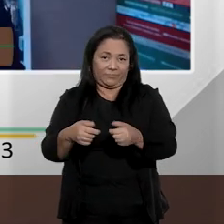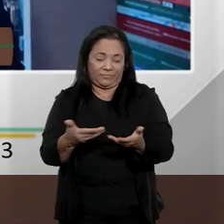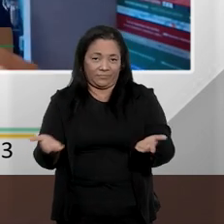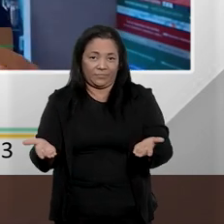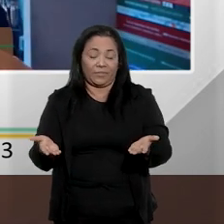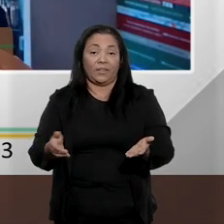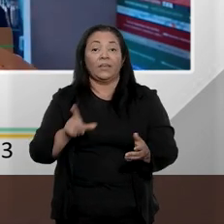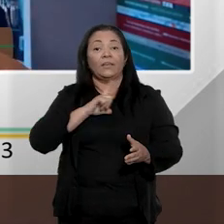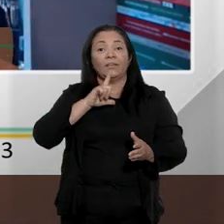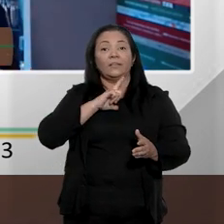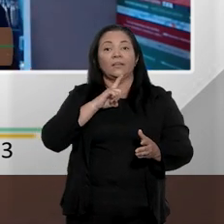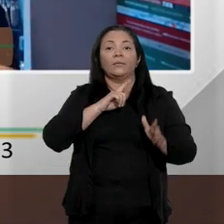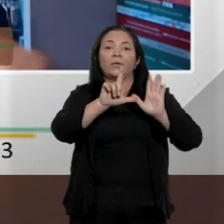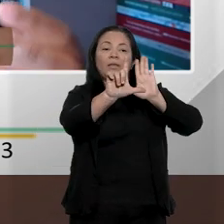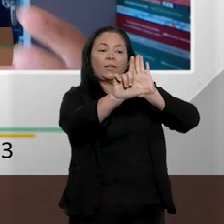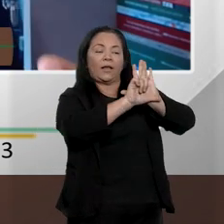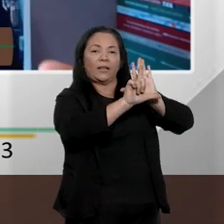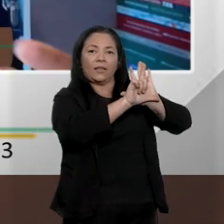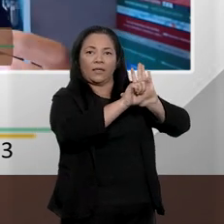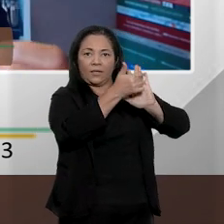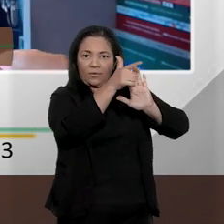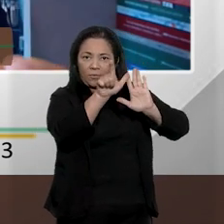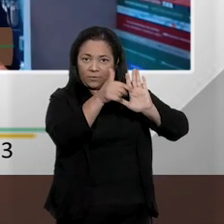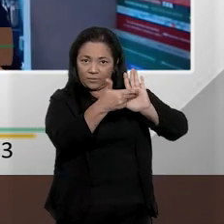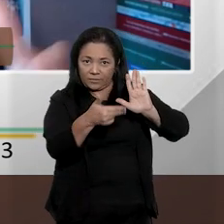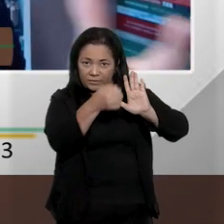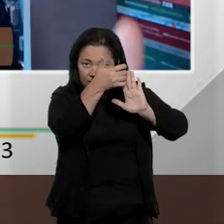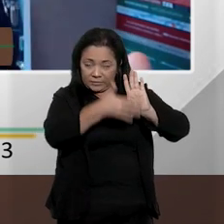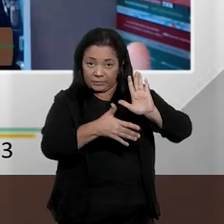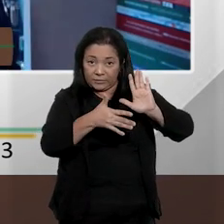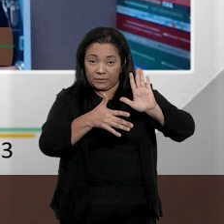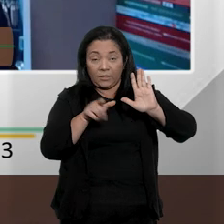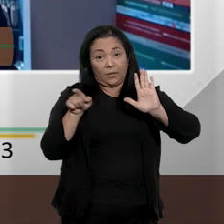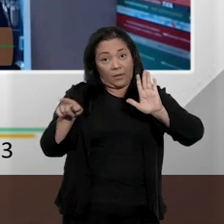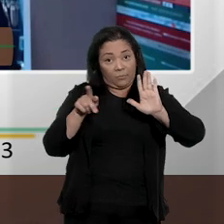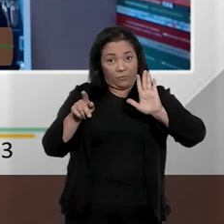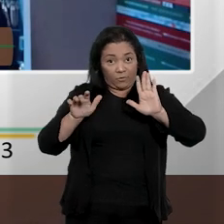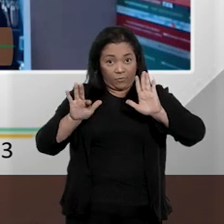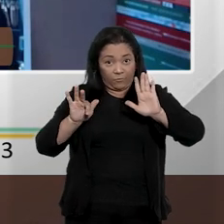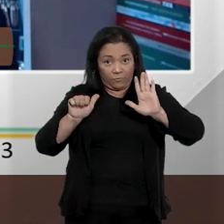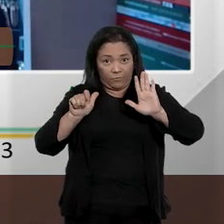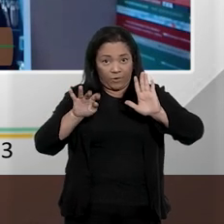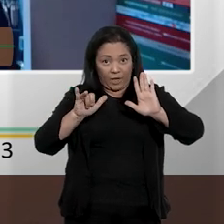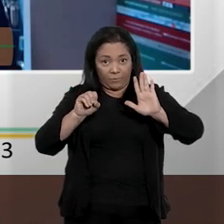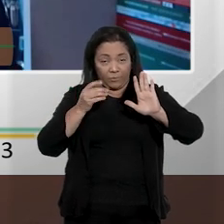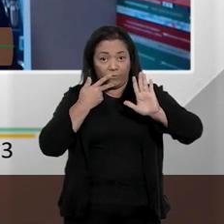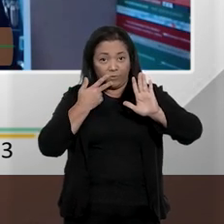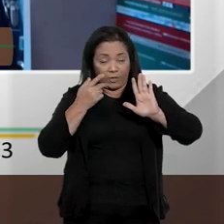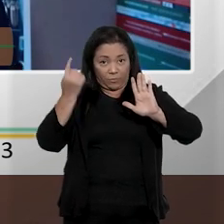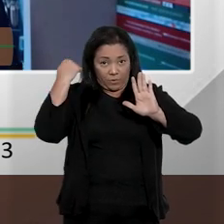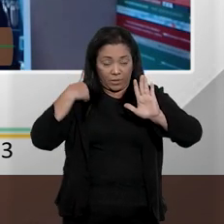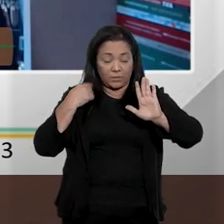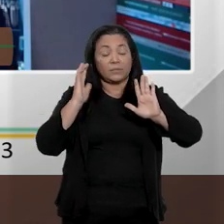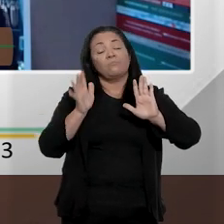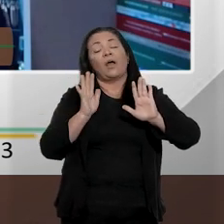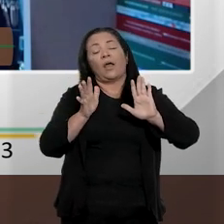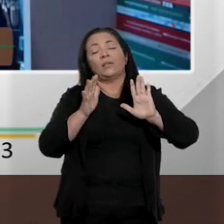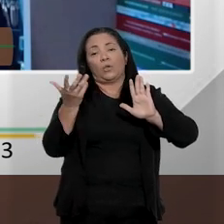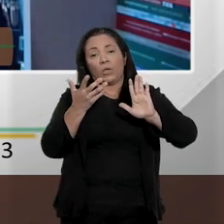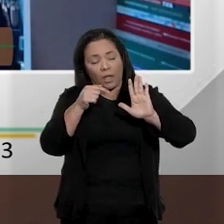uma marca também nessa lei, e o professor Fábio já introduziu muito bem isso, mas acho que vale a gente até